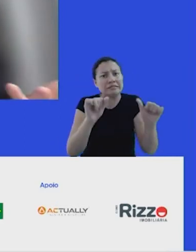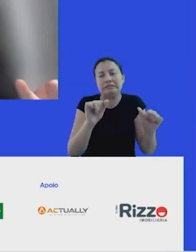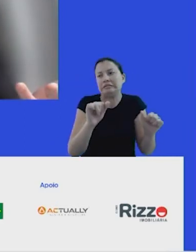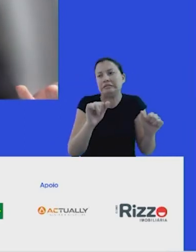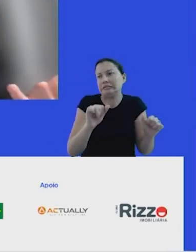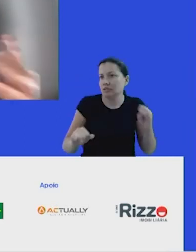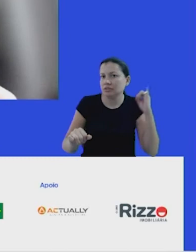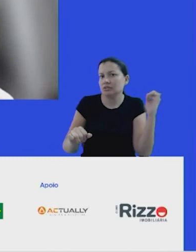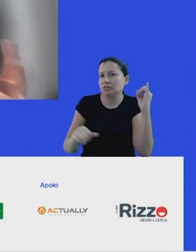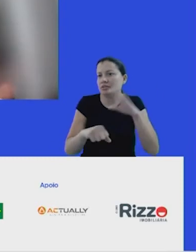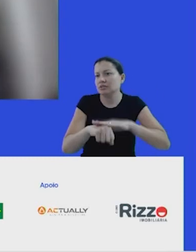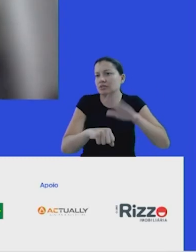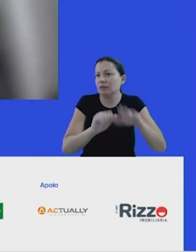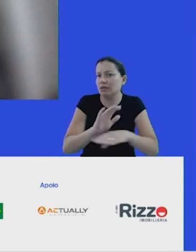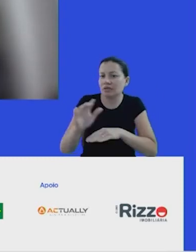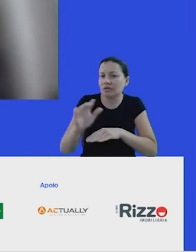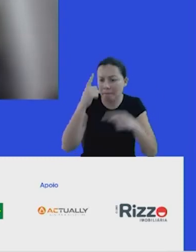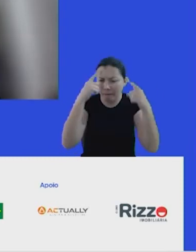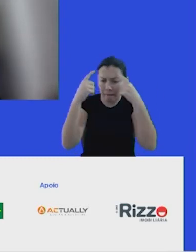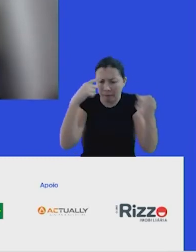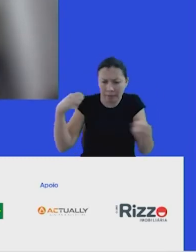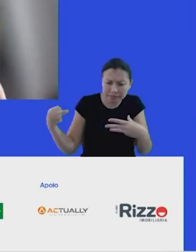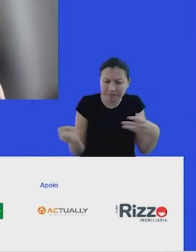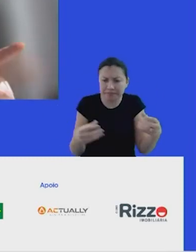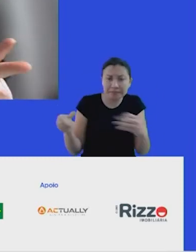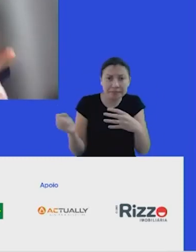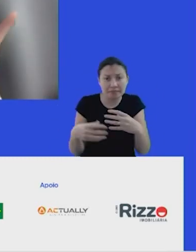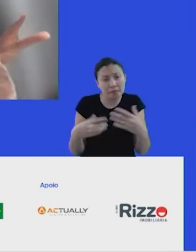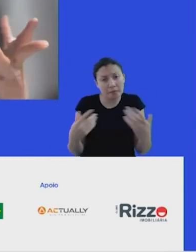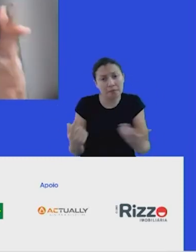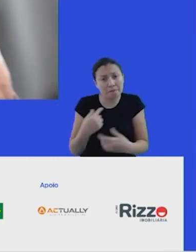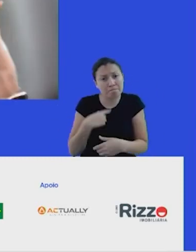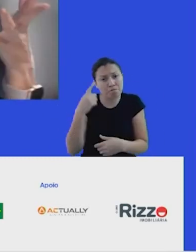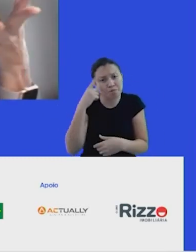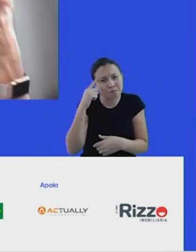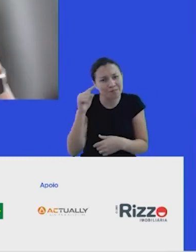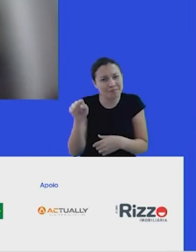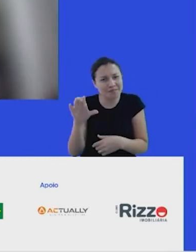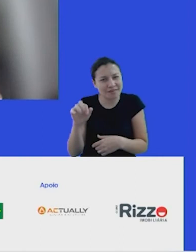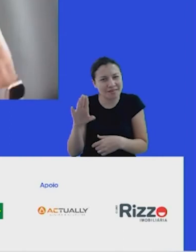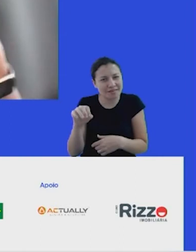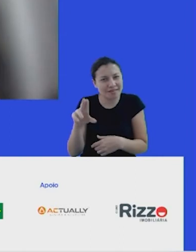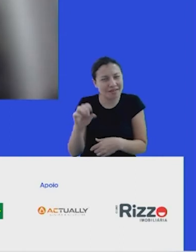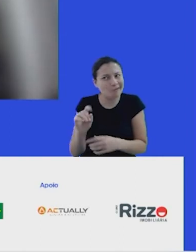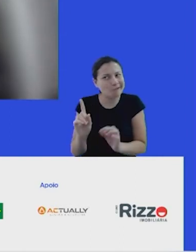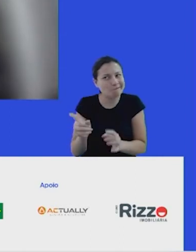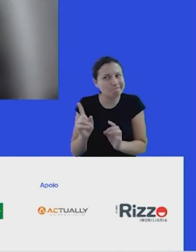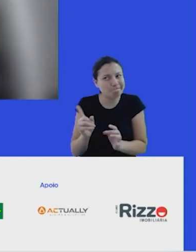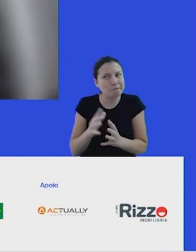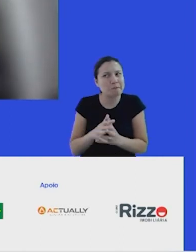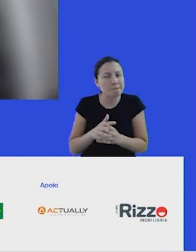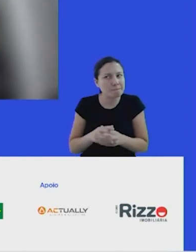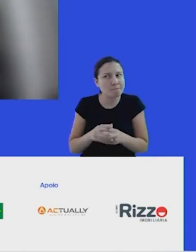de inovação e transformação econômica, e eu acho que o crédito de carbono começa a dar essa sinalização de que é um caminho de juntar